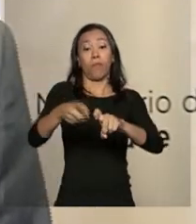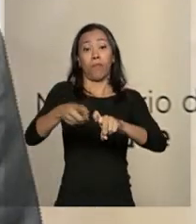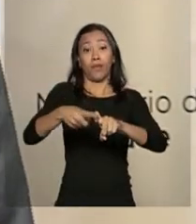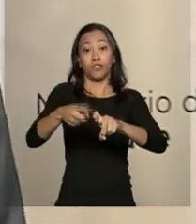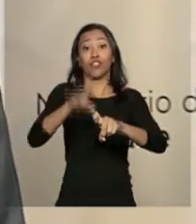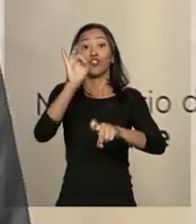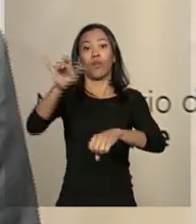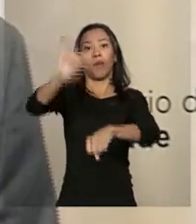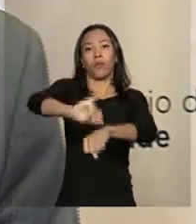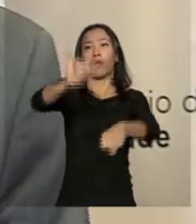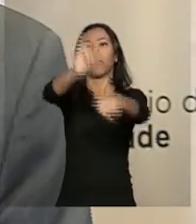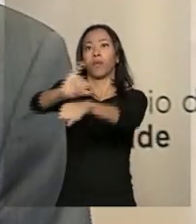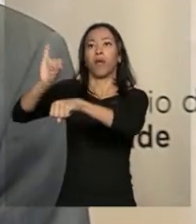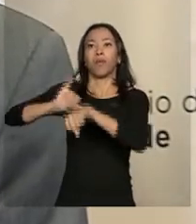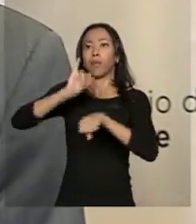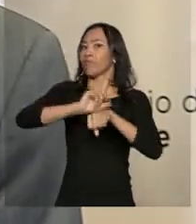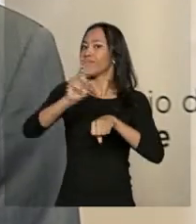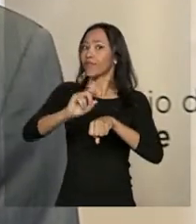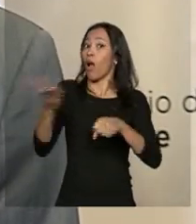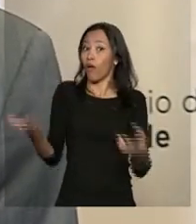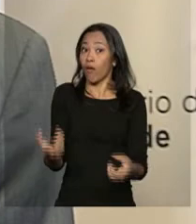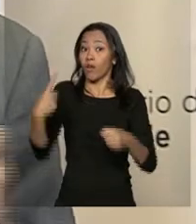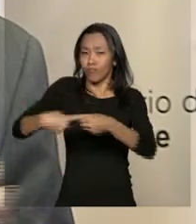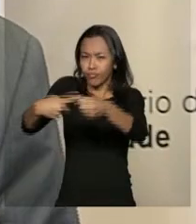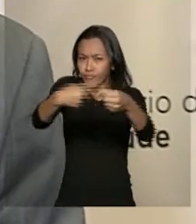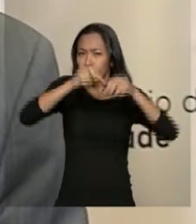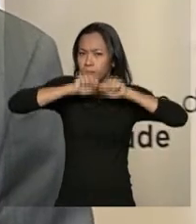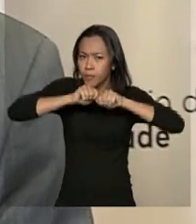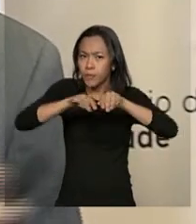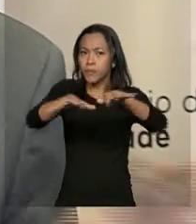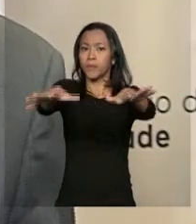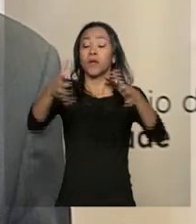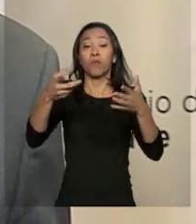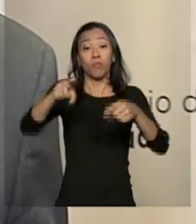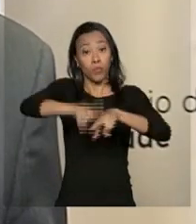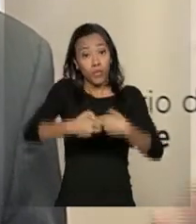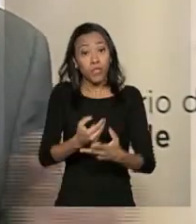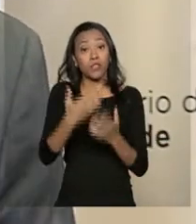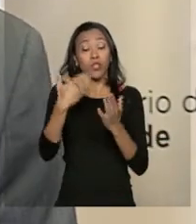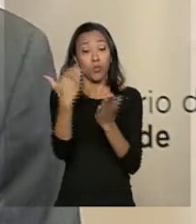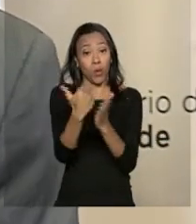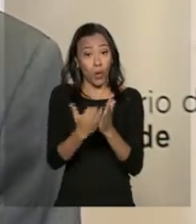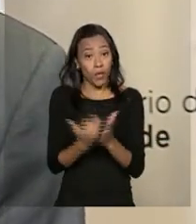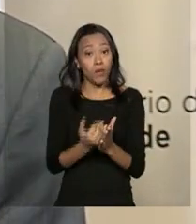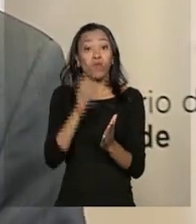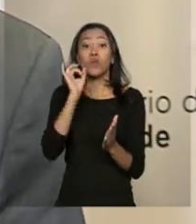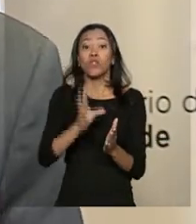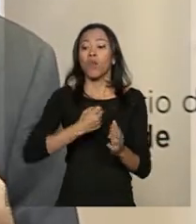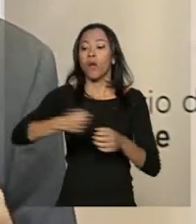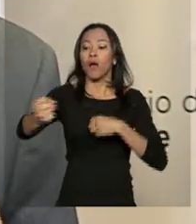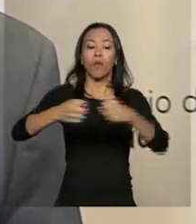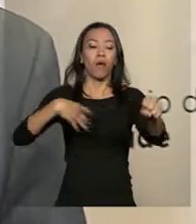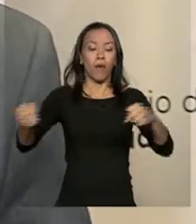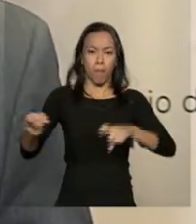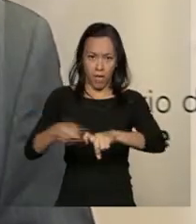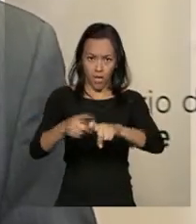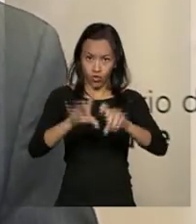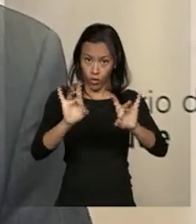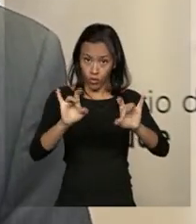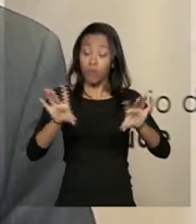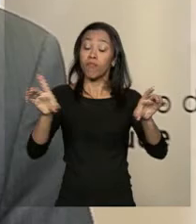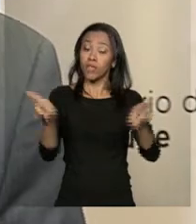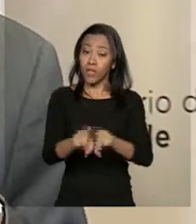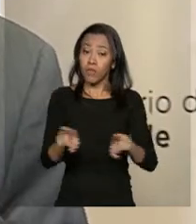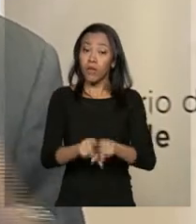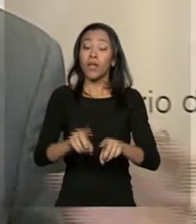E é por isso que o Mais Médicos não se restringe à colocação de médicos, mas também à abertura de novas vagas de medicina e